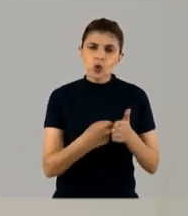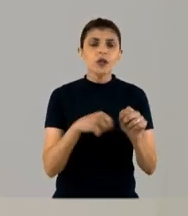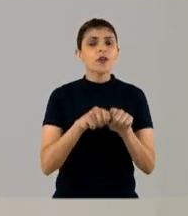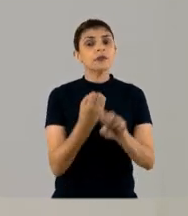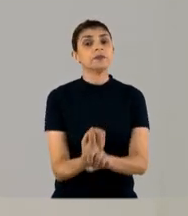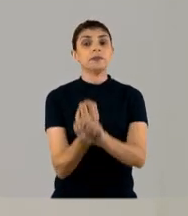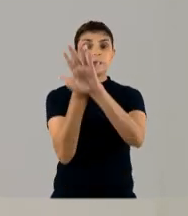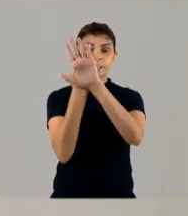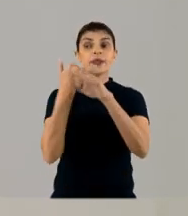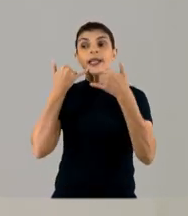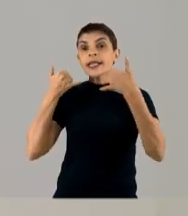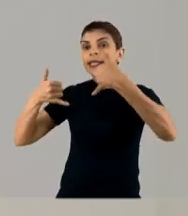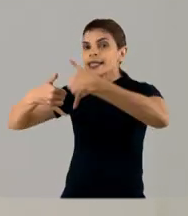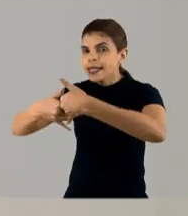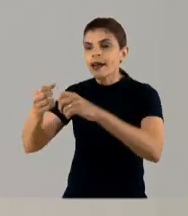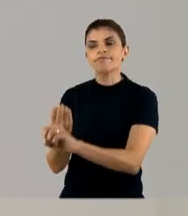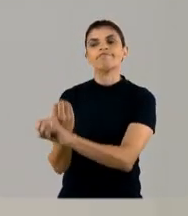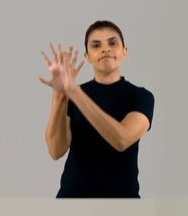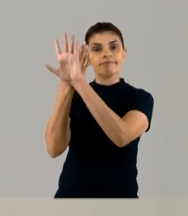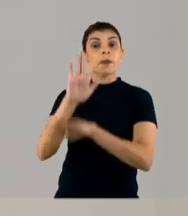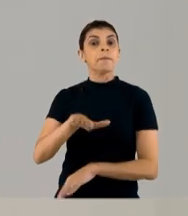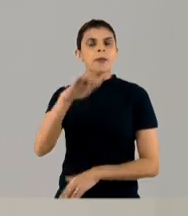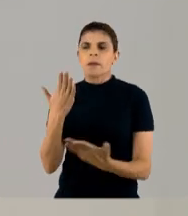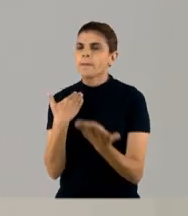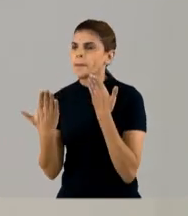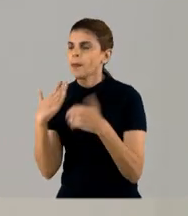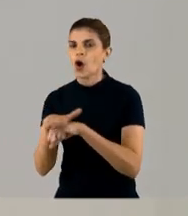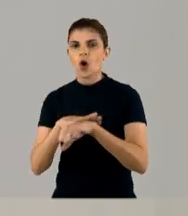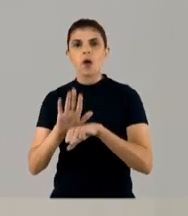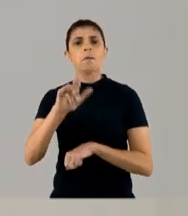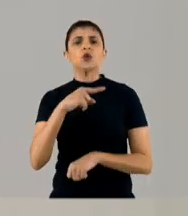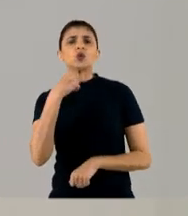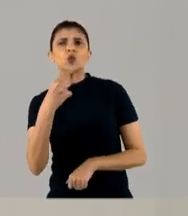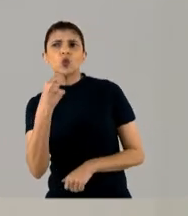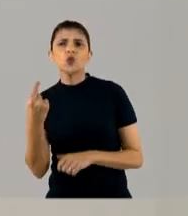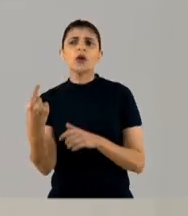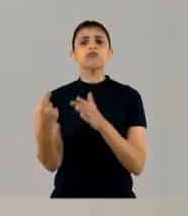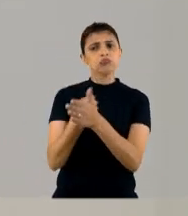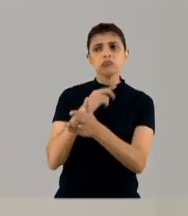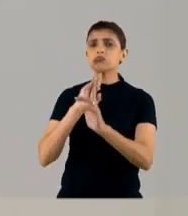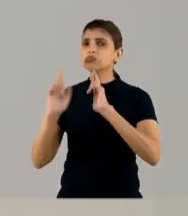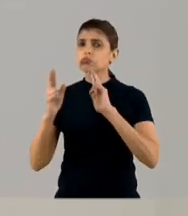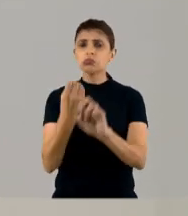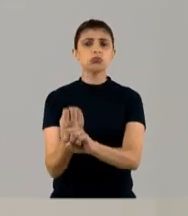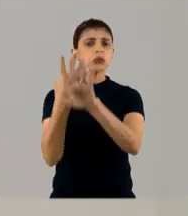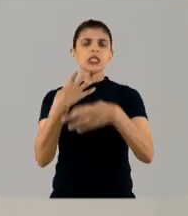tecnologia de ligar para as mães, conversar, isso já, elas tiram dúvida e elas estão